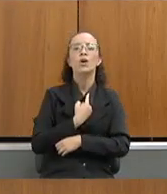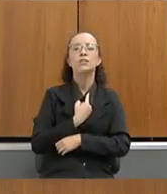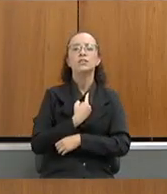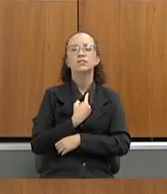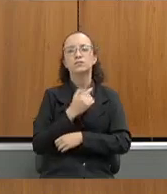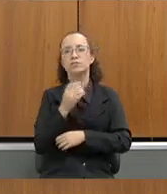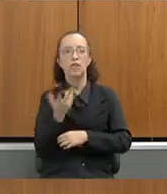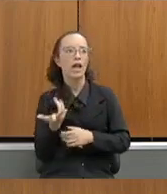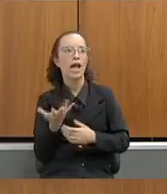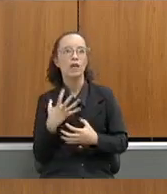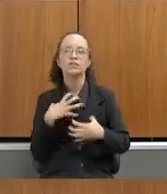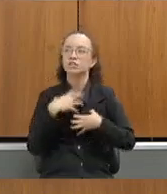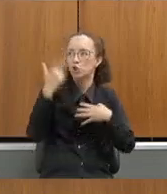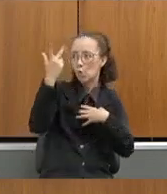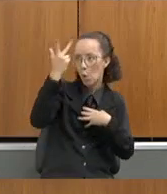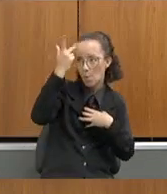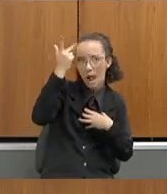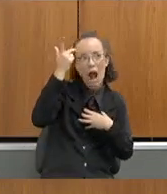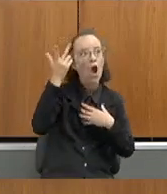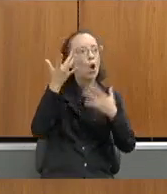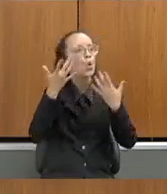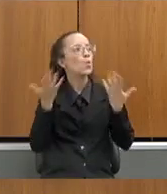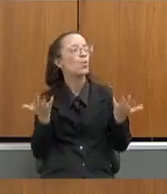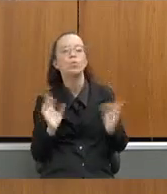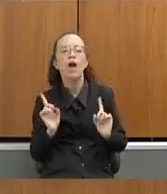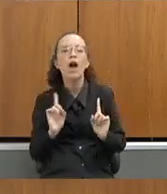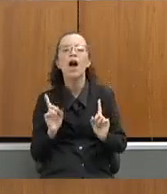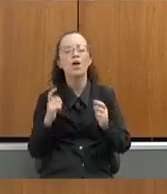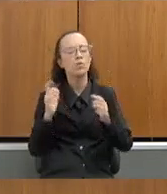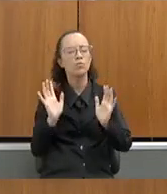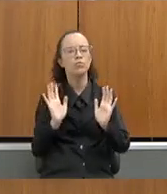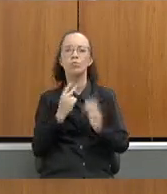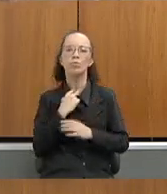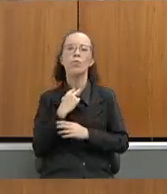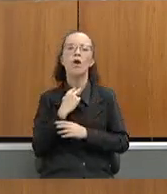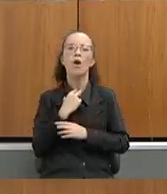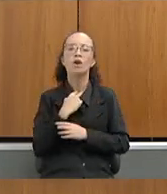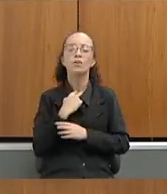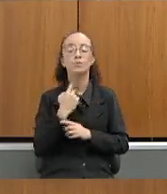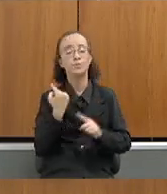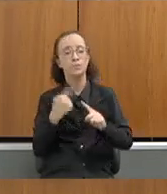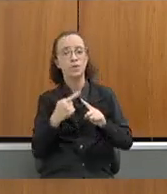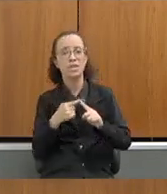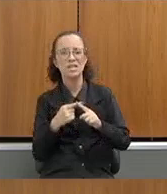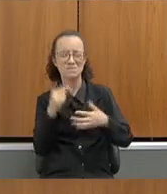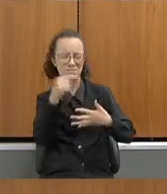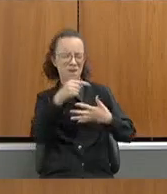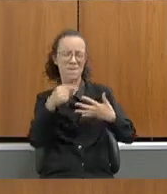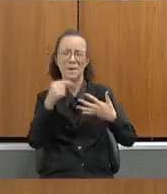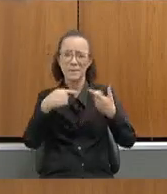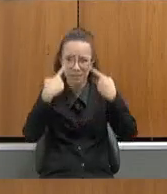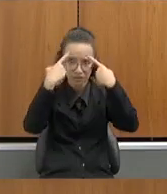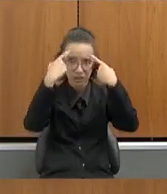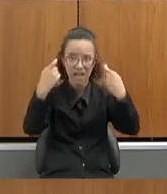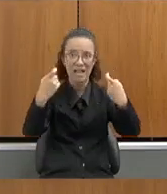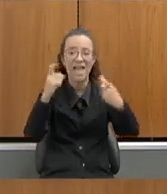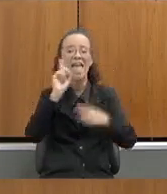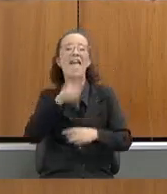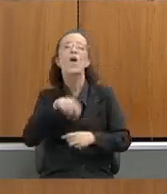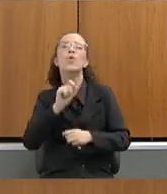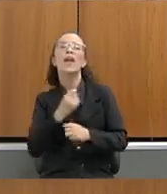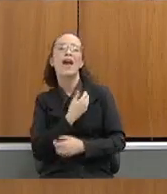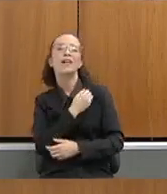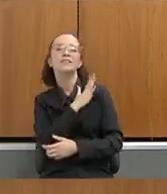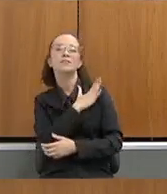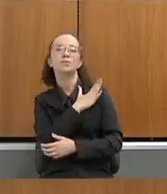normalizar, de não naturalizar e de tratar essas questões, porque muitas das questões de violência são racismo,